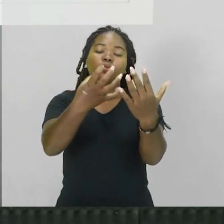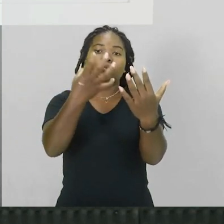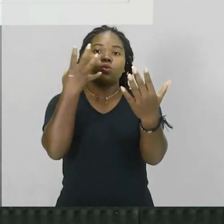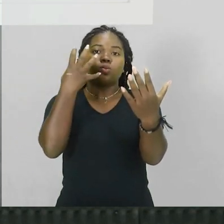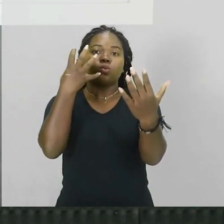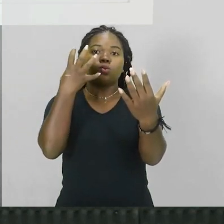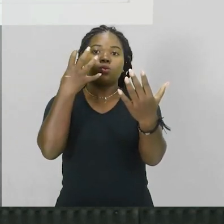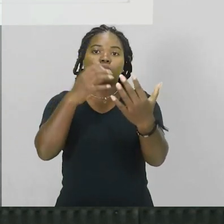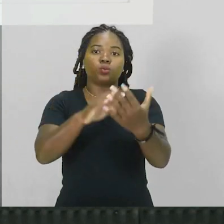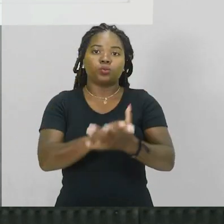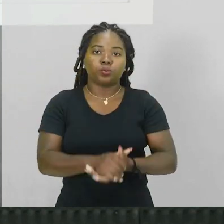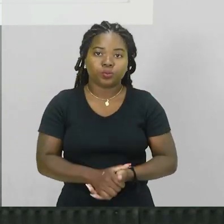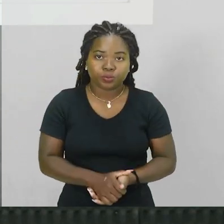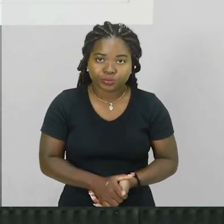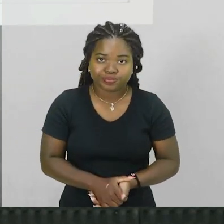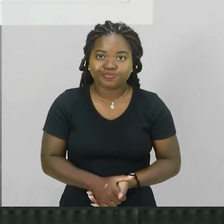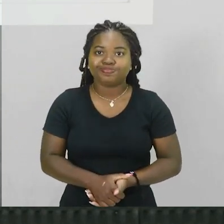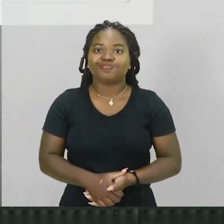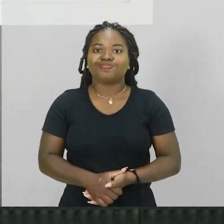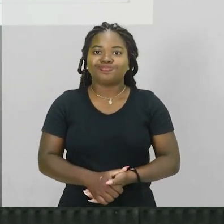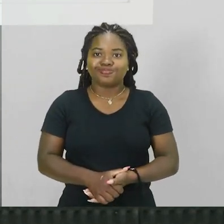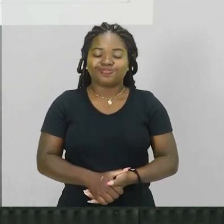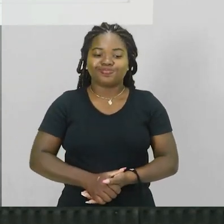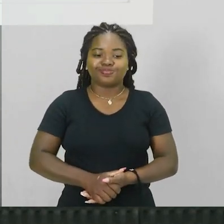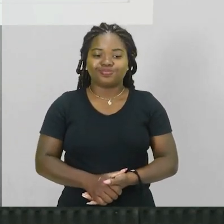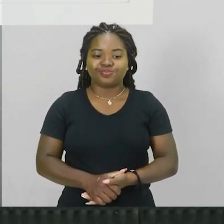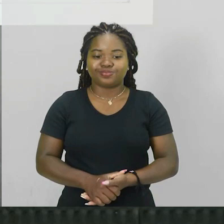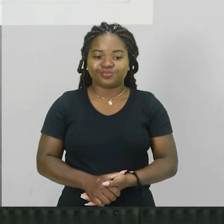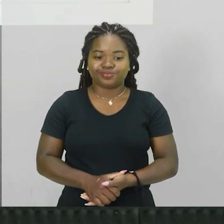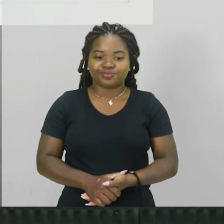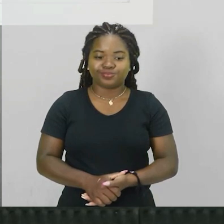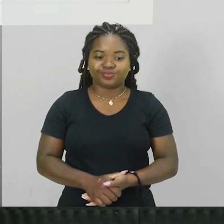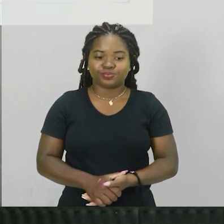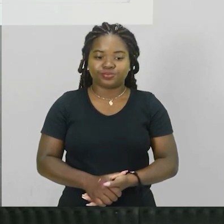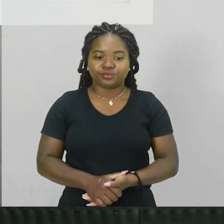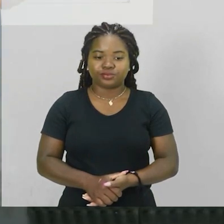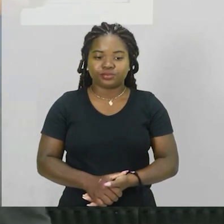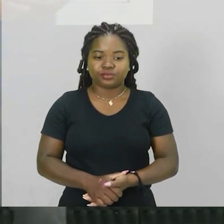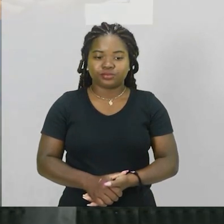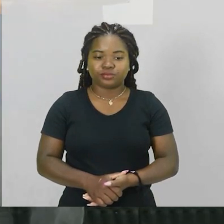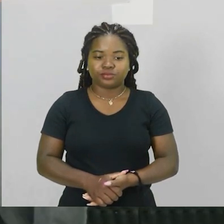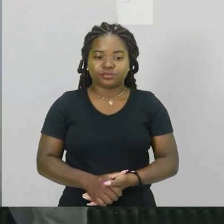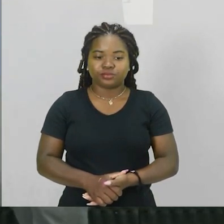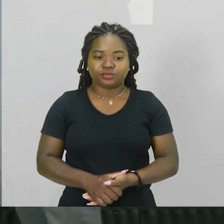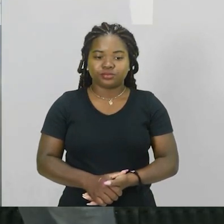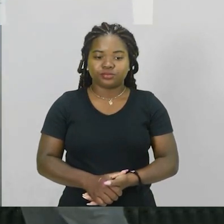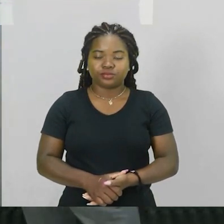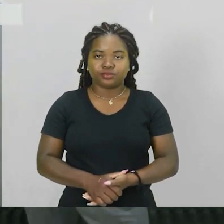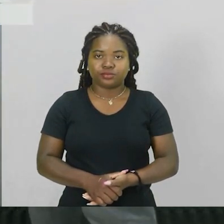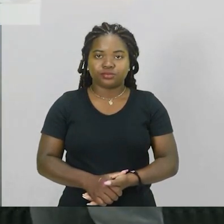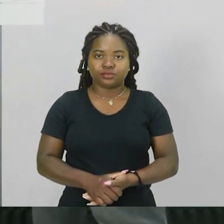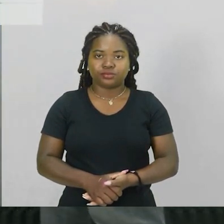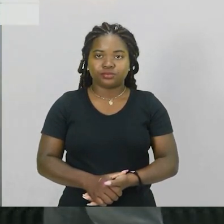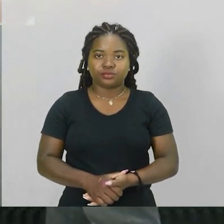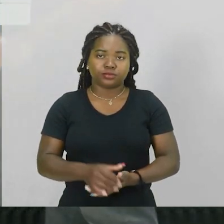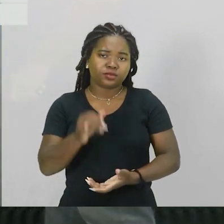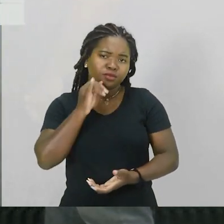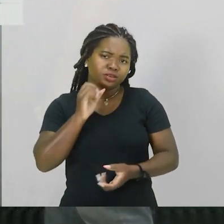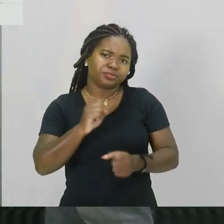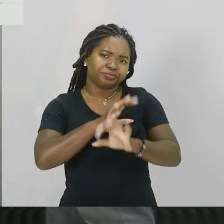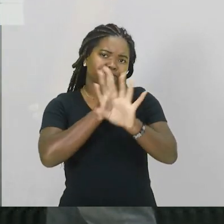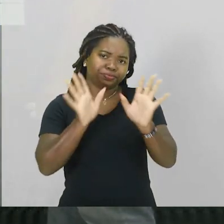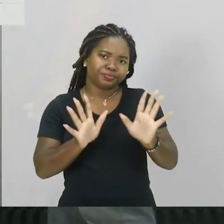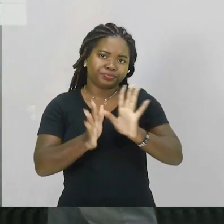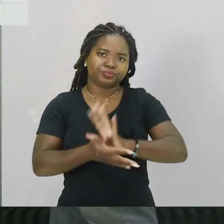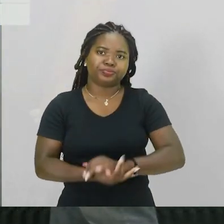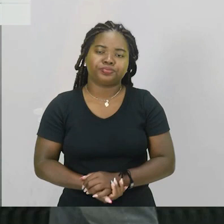refletir né? não passando para o outro lado certo? então seria basicamente isso por exemplo nós temos